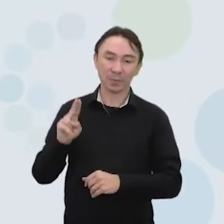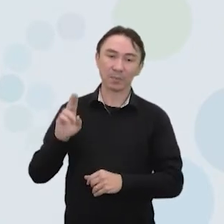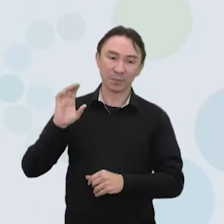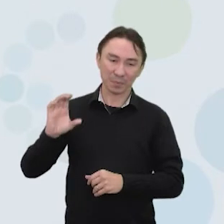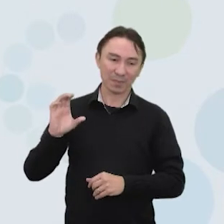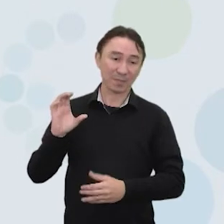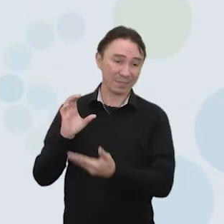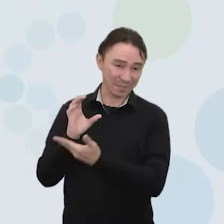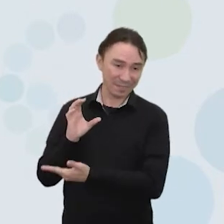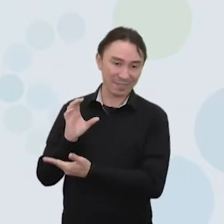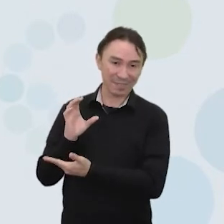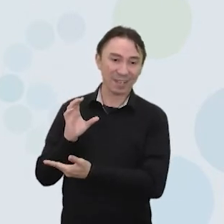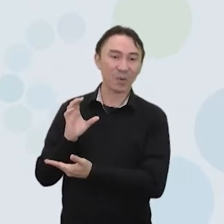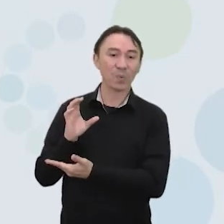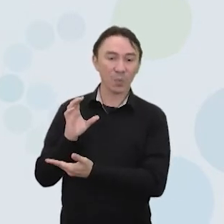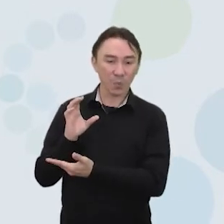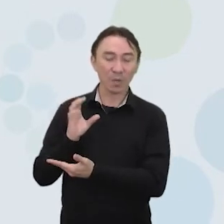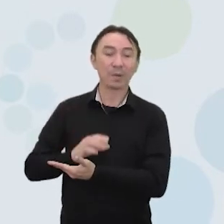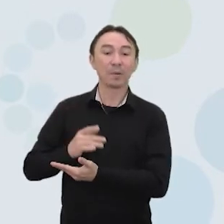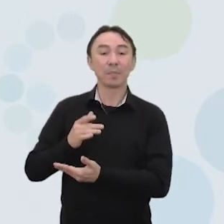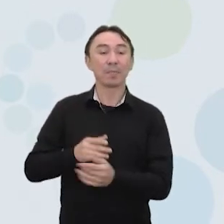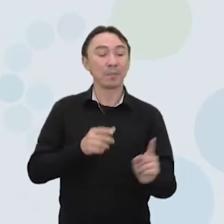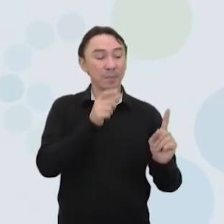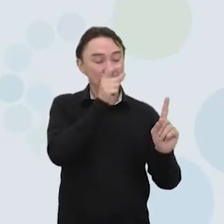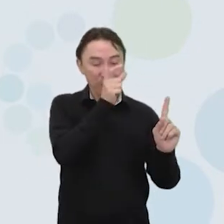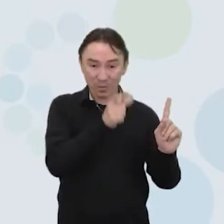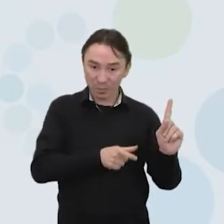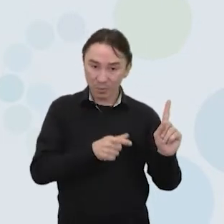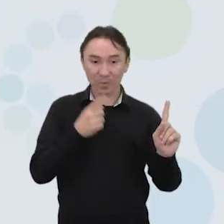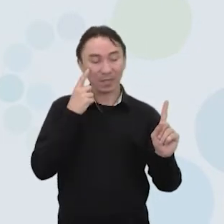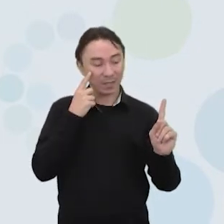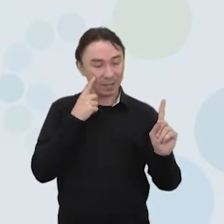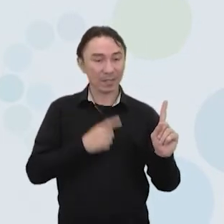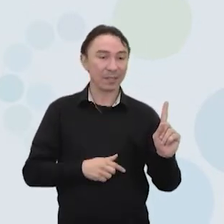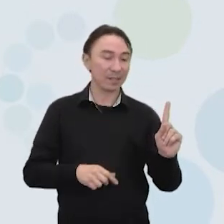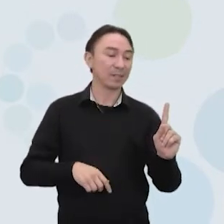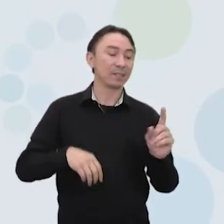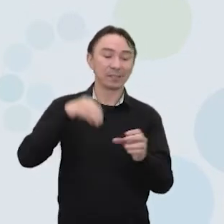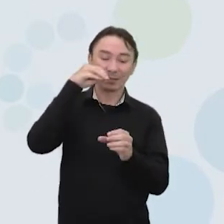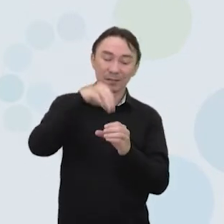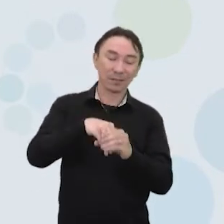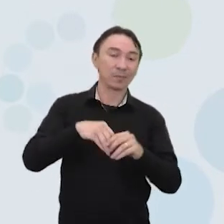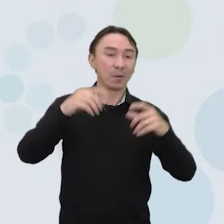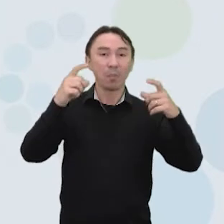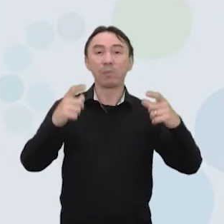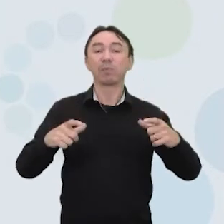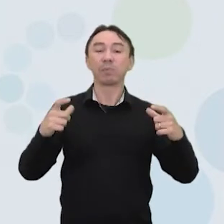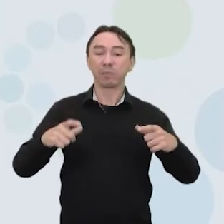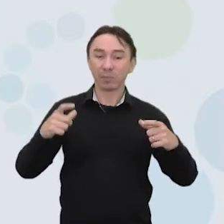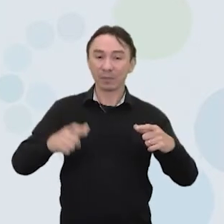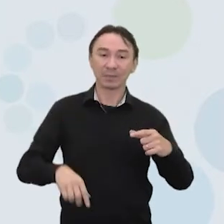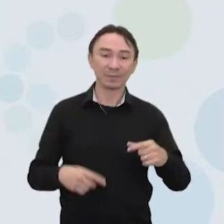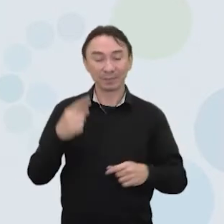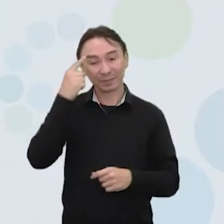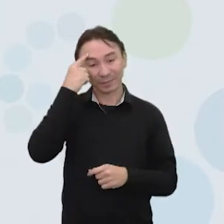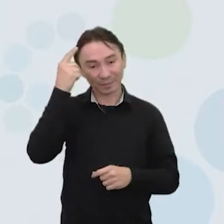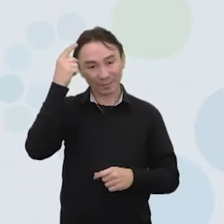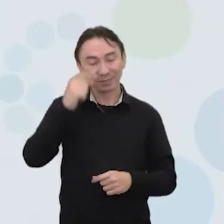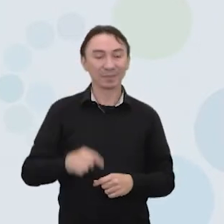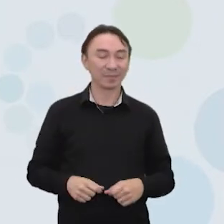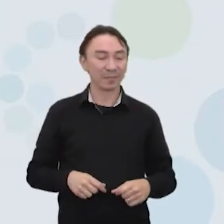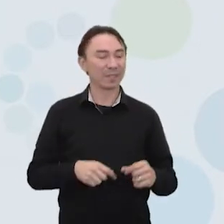4, 5 professores, é o indivíduo e o ambiente. Lembre-se disso, o indivíduo aqui vai representar a